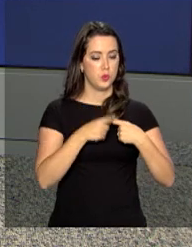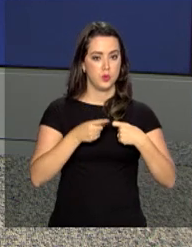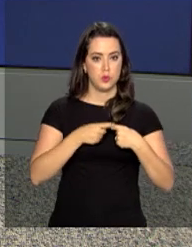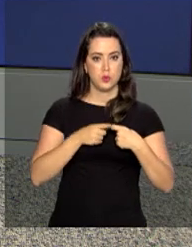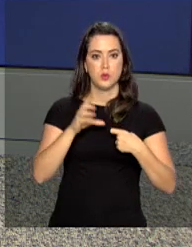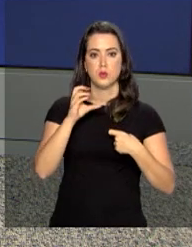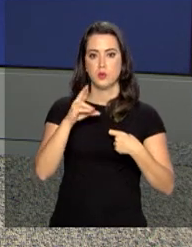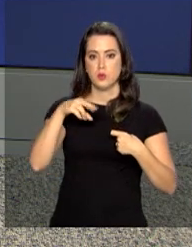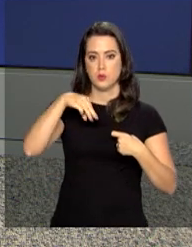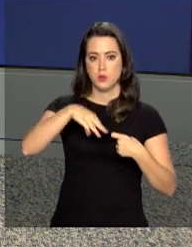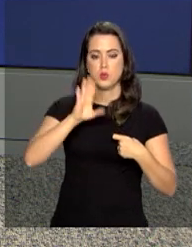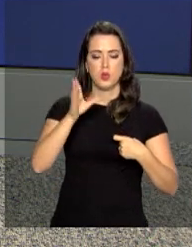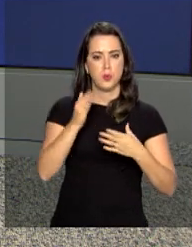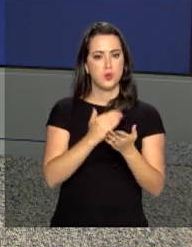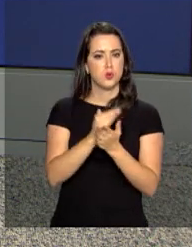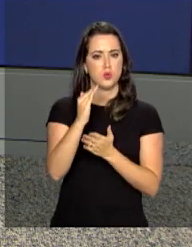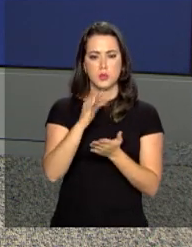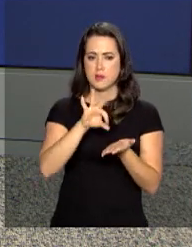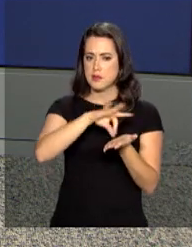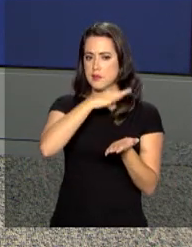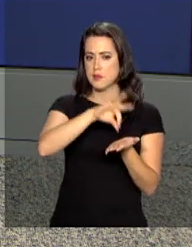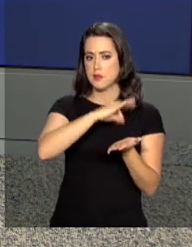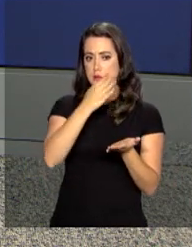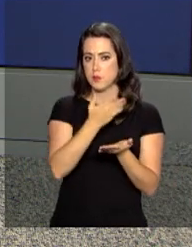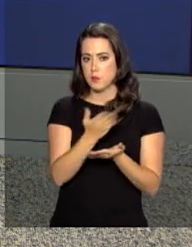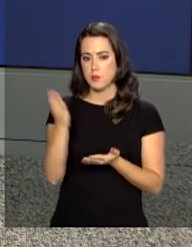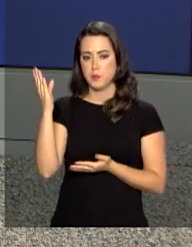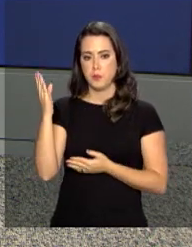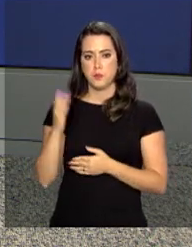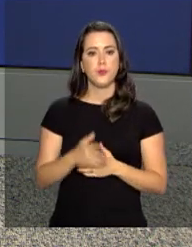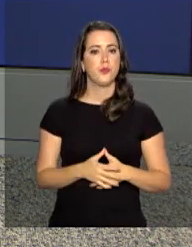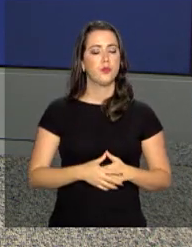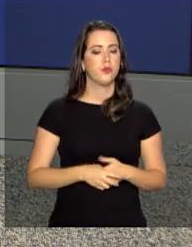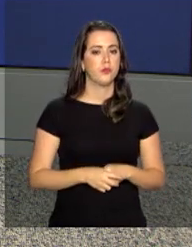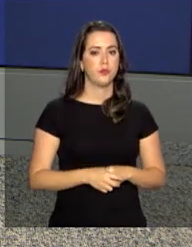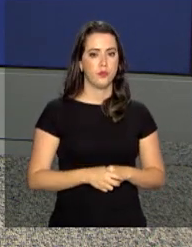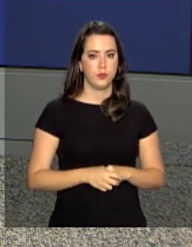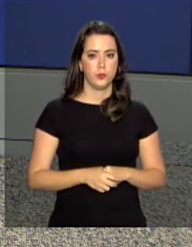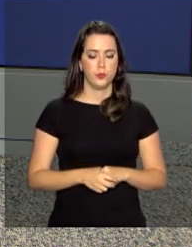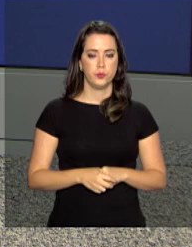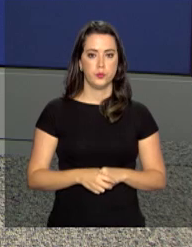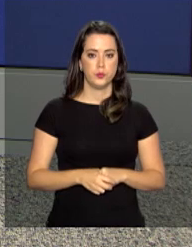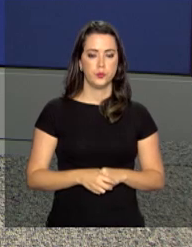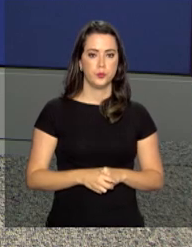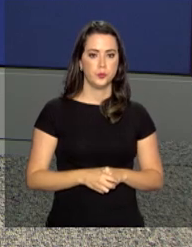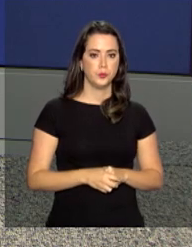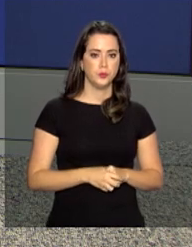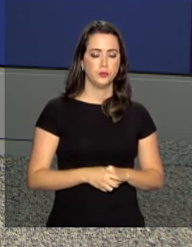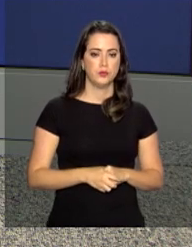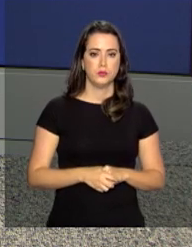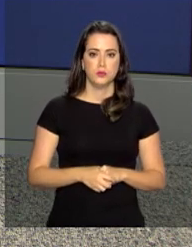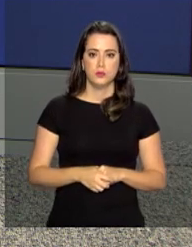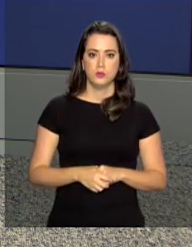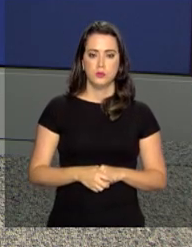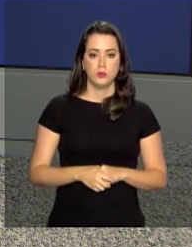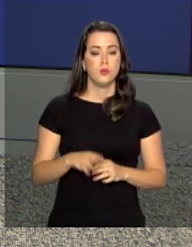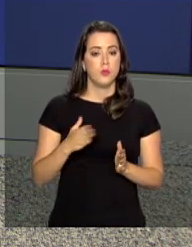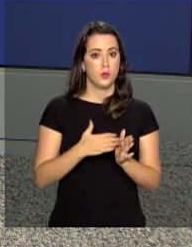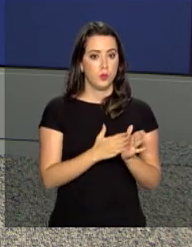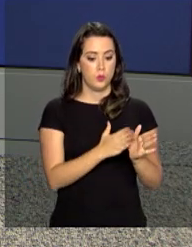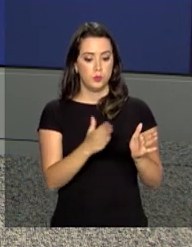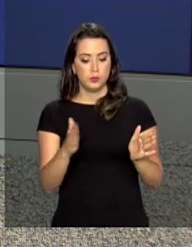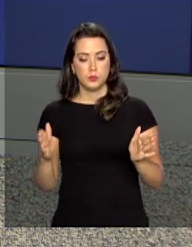com CRM já podem se inscrever pelo site maismedicos.gov.br. A